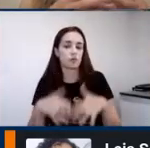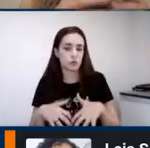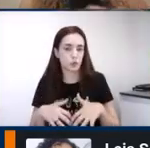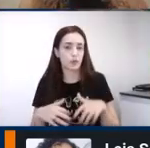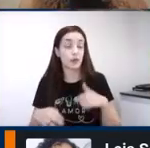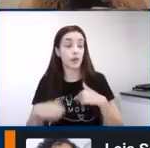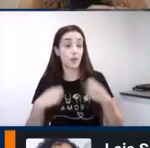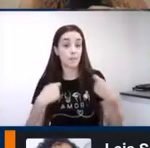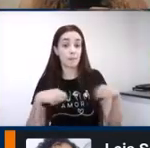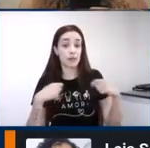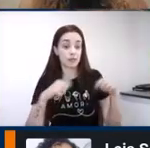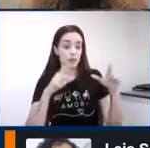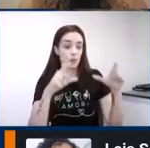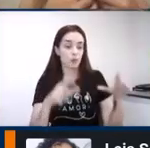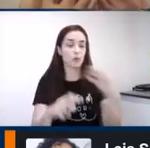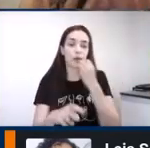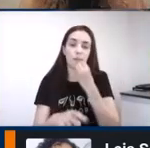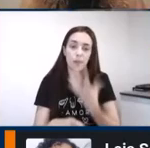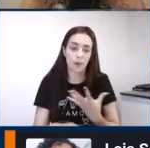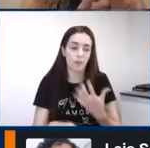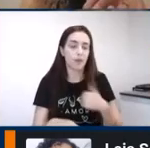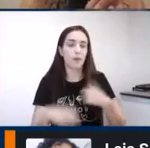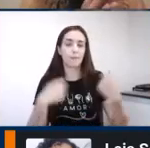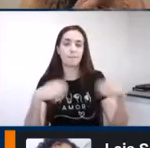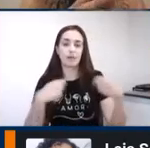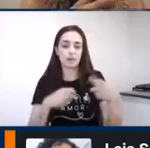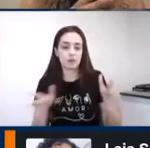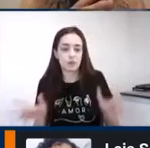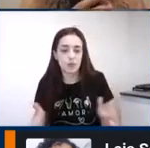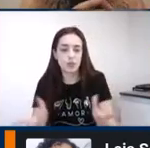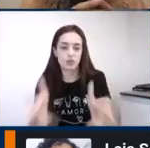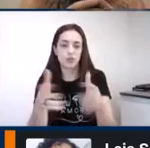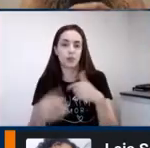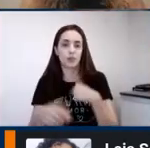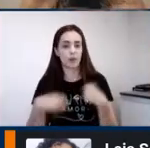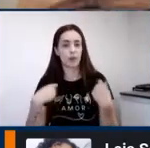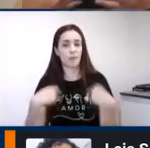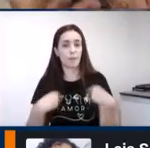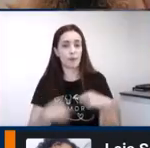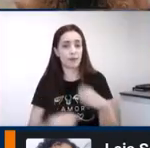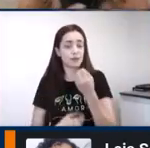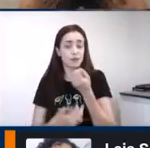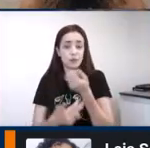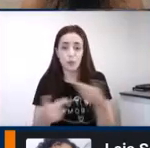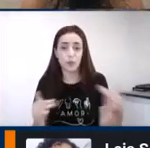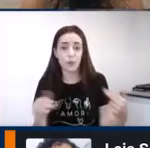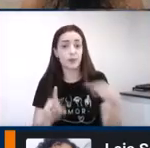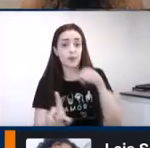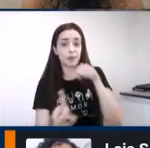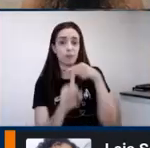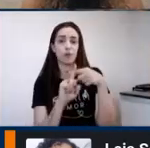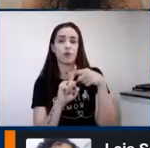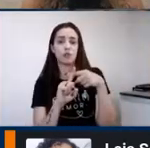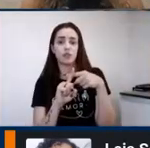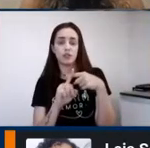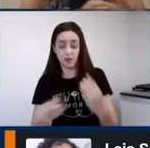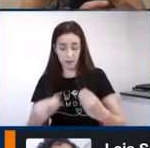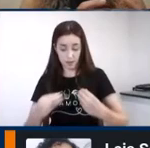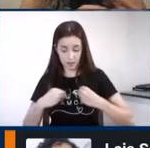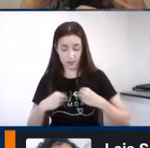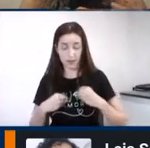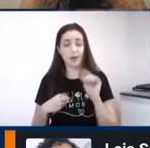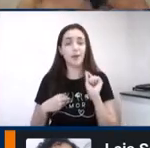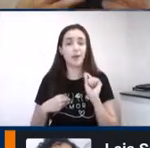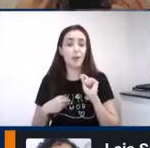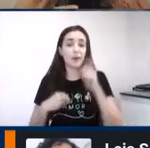registros, Eu dependo dos estímulos do ambiente para que a gente possa dar significado para esses estímulos. Eu